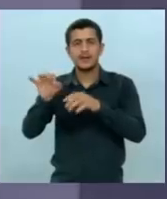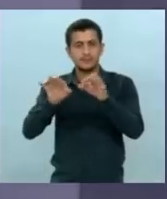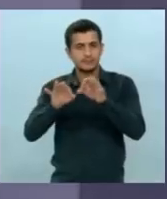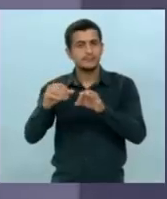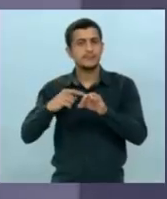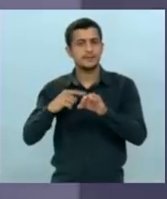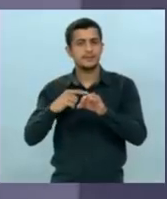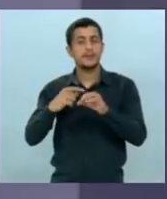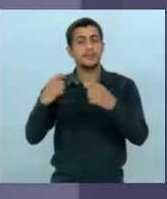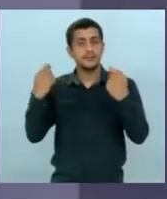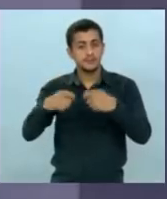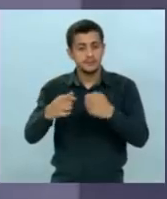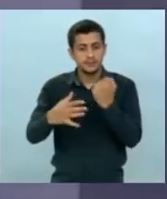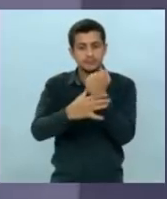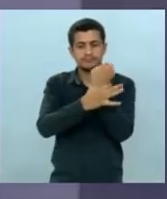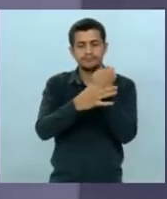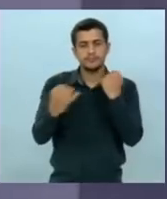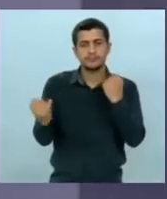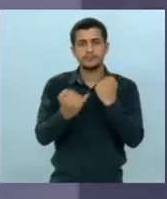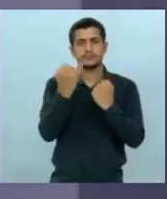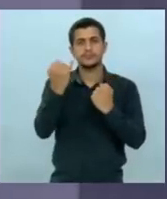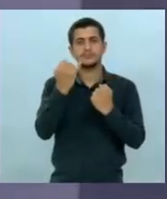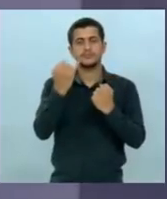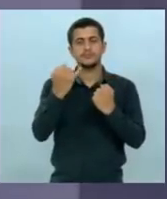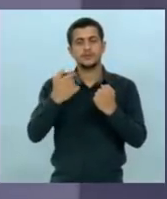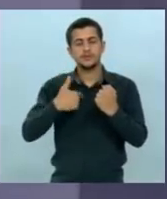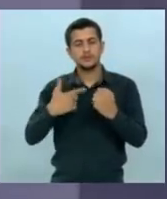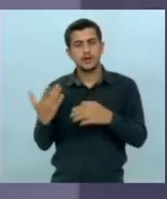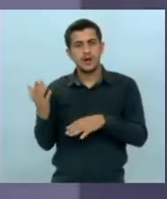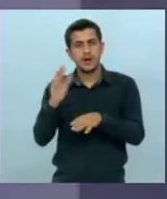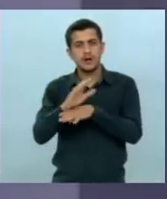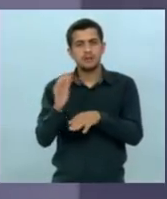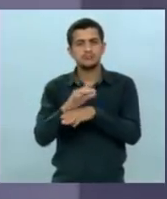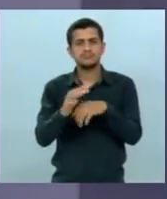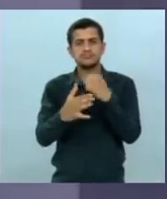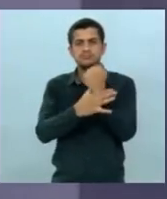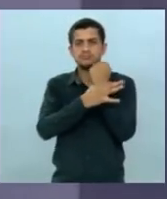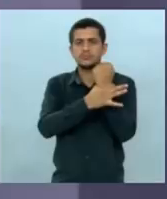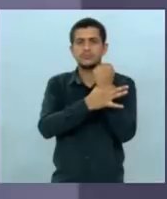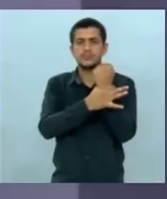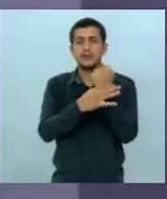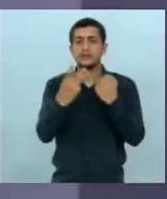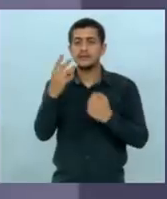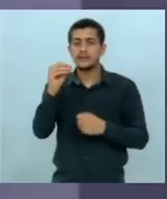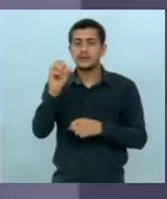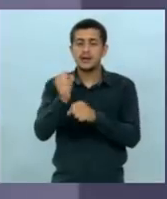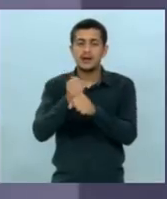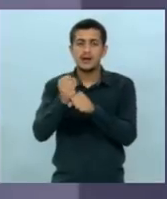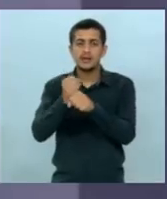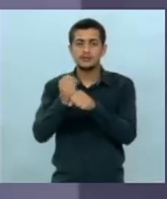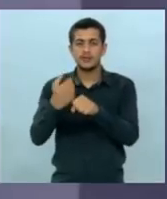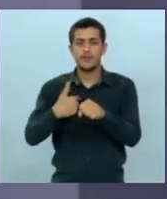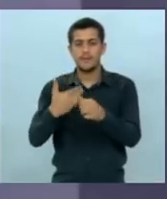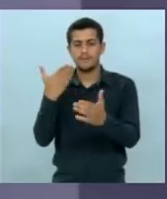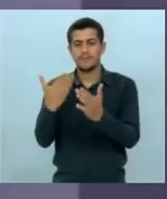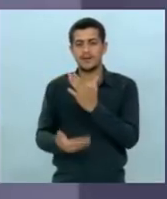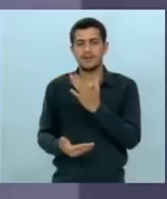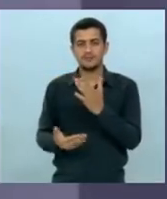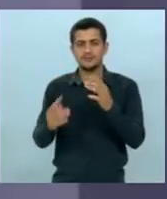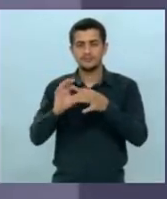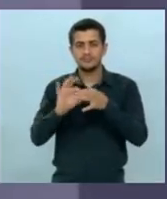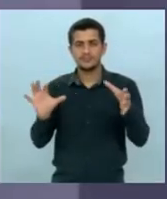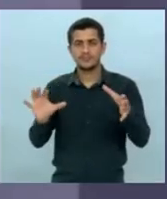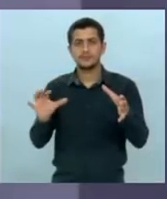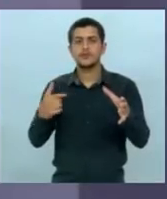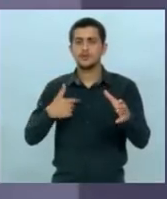pública eu já contribui para a segurança pública que passei 30 anos perdi a minha liberdade fiz muito